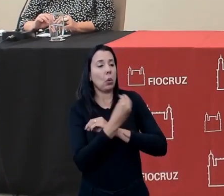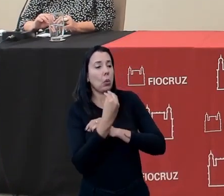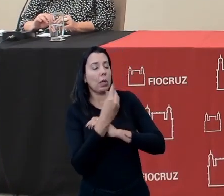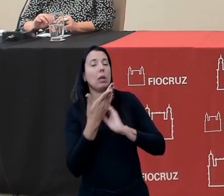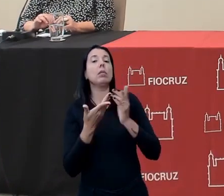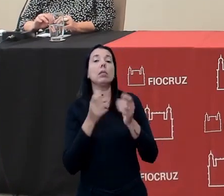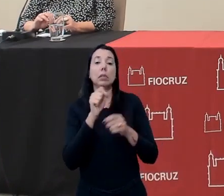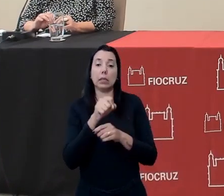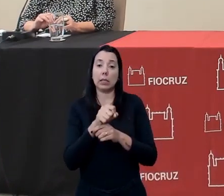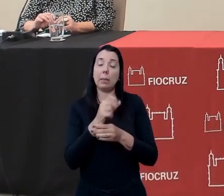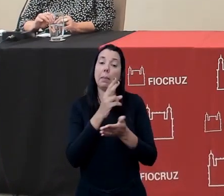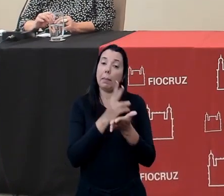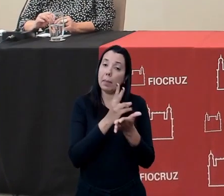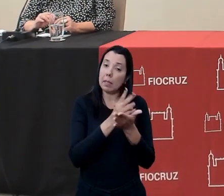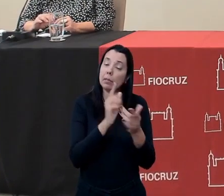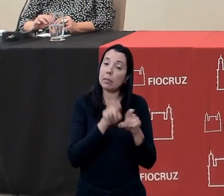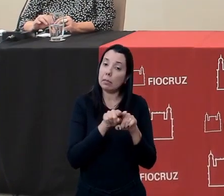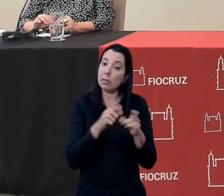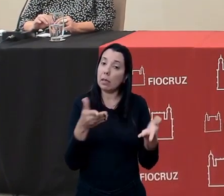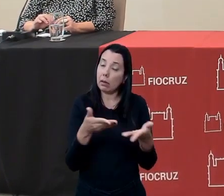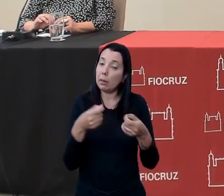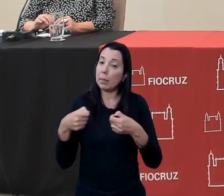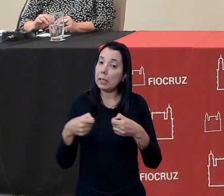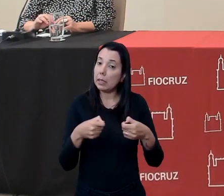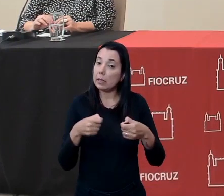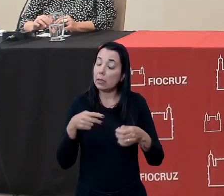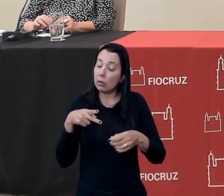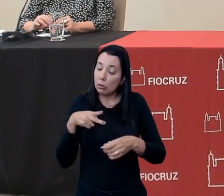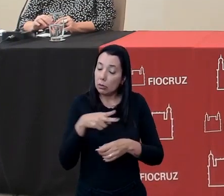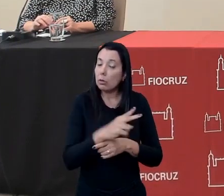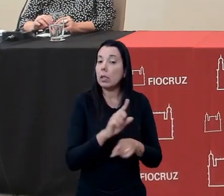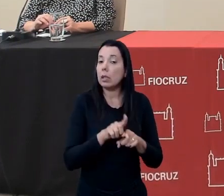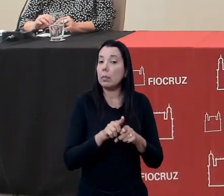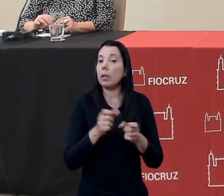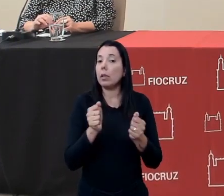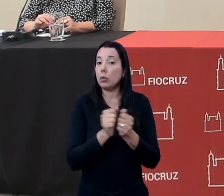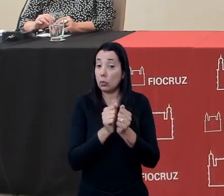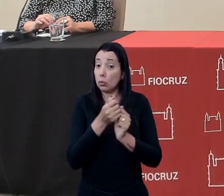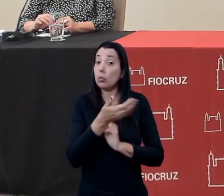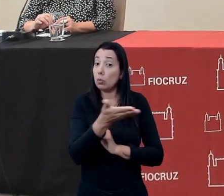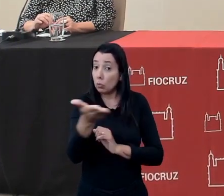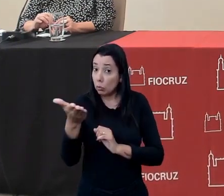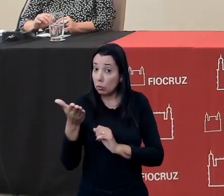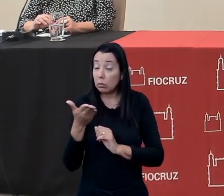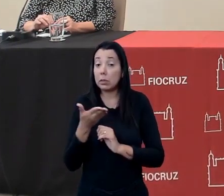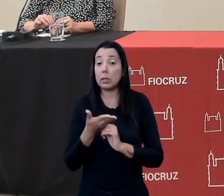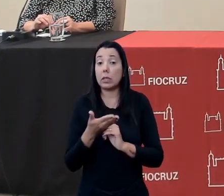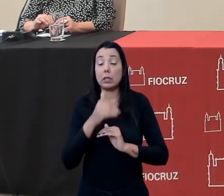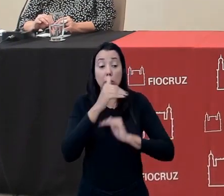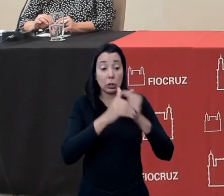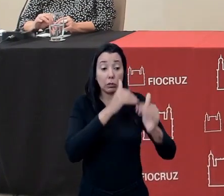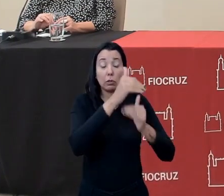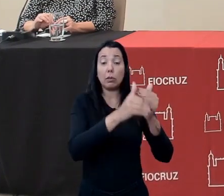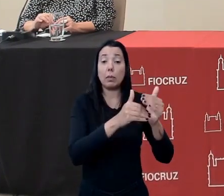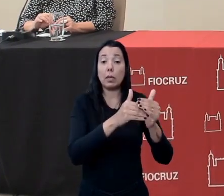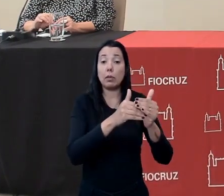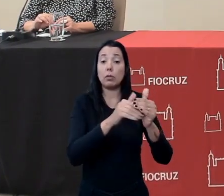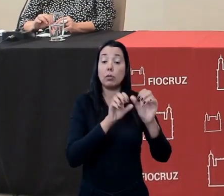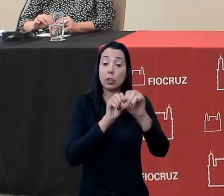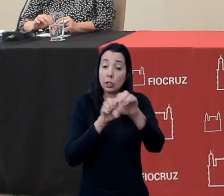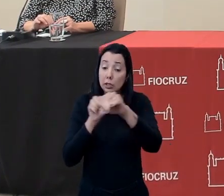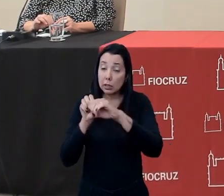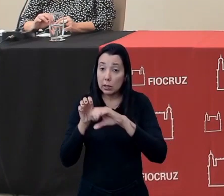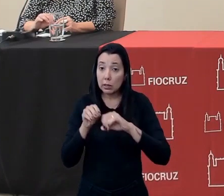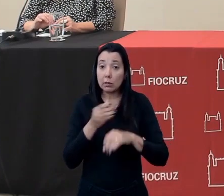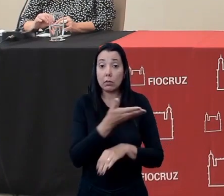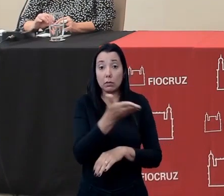Então, mesmo diante dessa situação, gente permaneça na articulação com vocês, permaneça no desenvolvimento de ações educacionais.